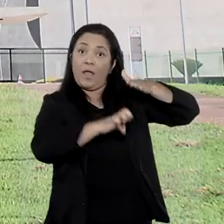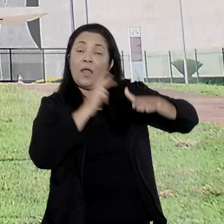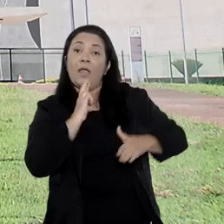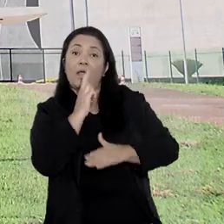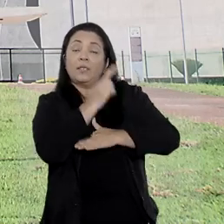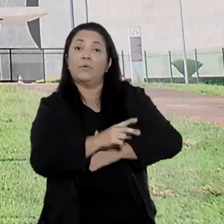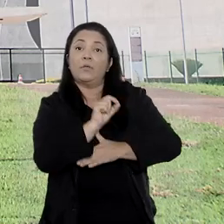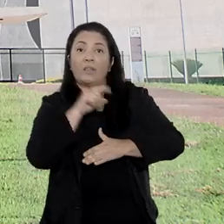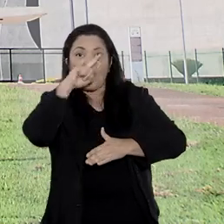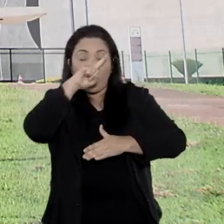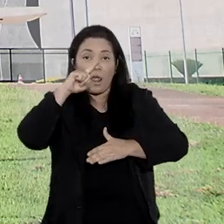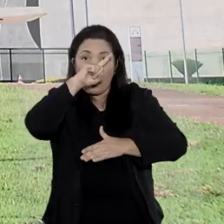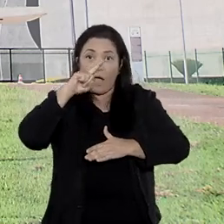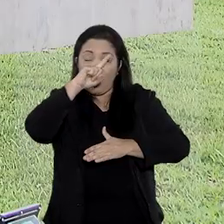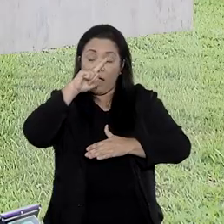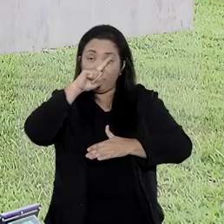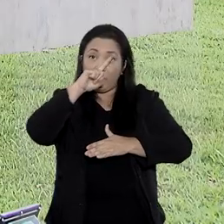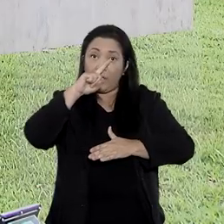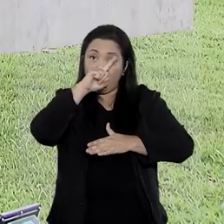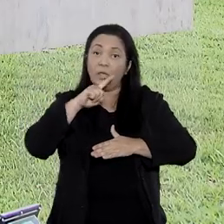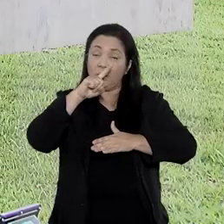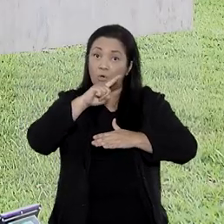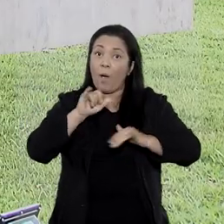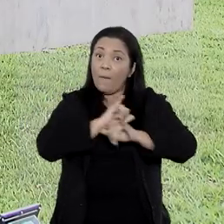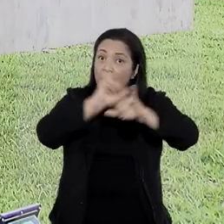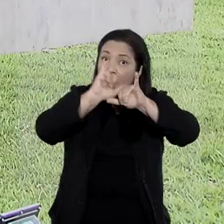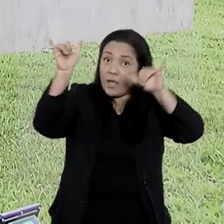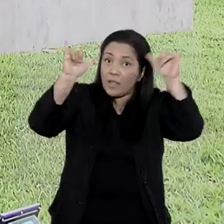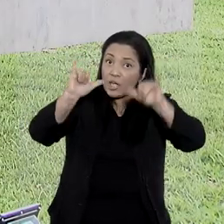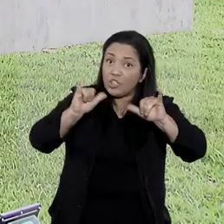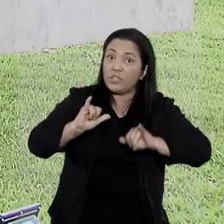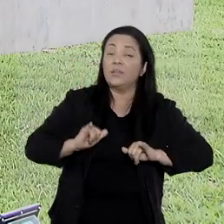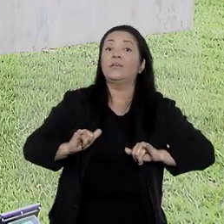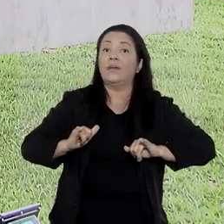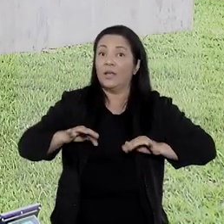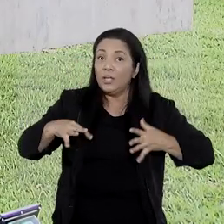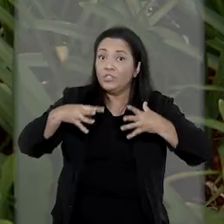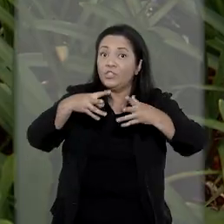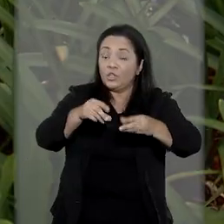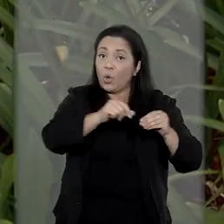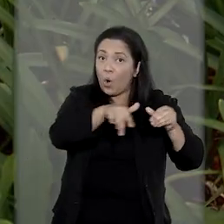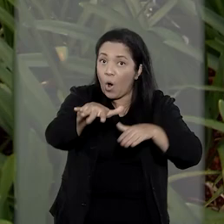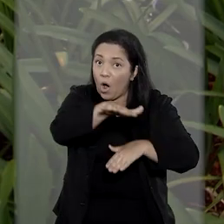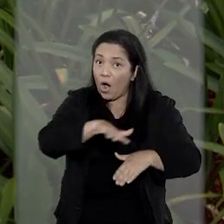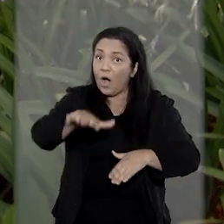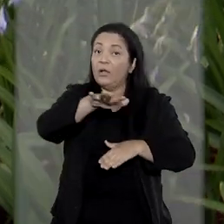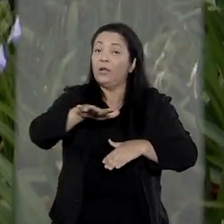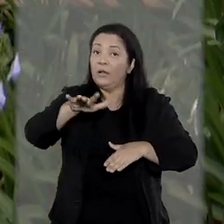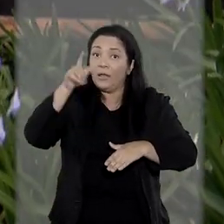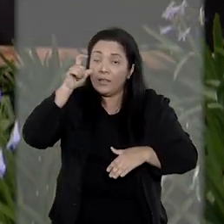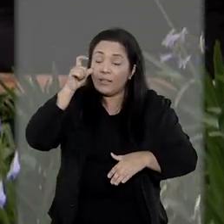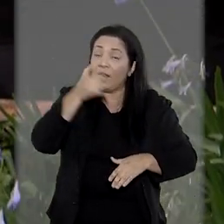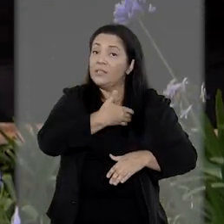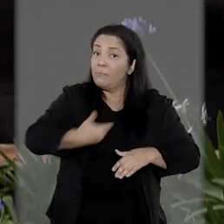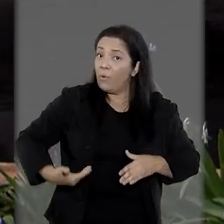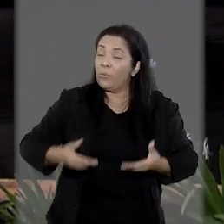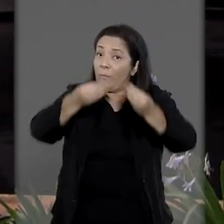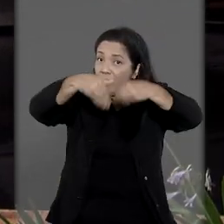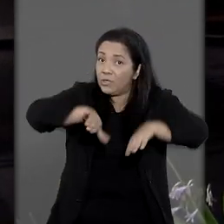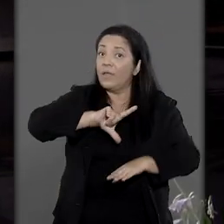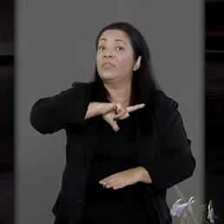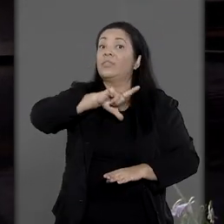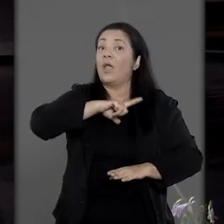determinação representa grave risco para o Sistema Nacional de Fornecimento de Energia, violando o interesse público, com danos